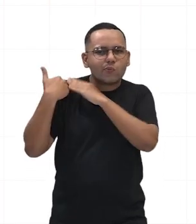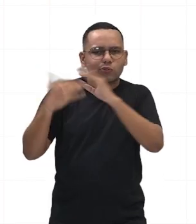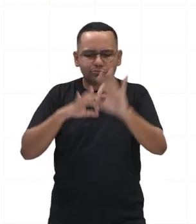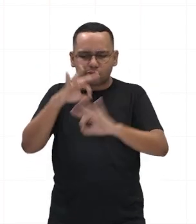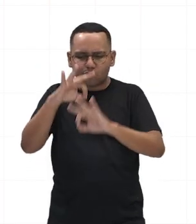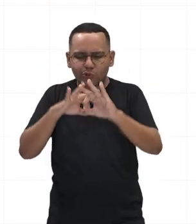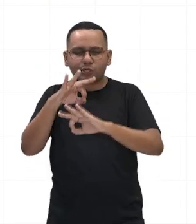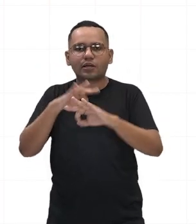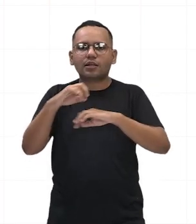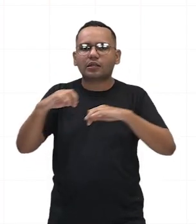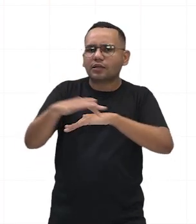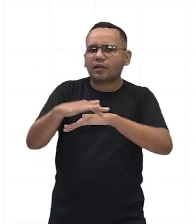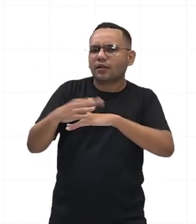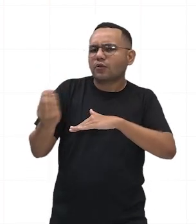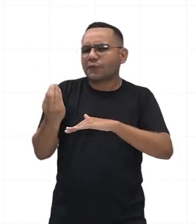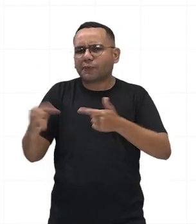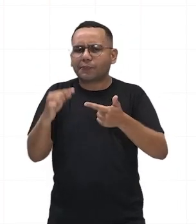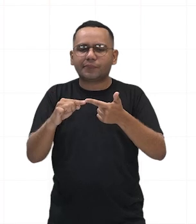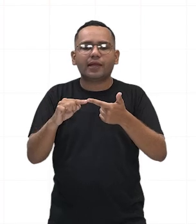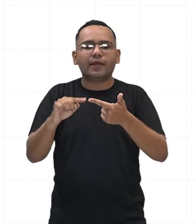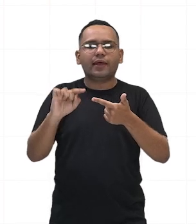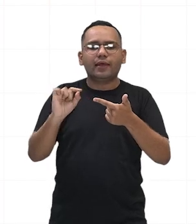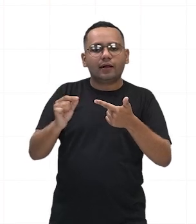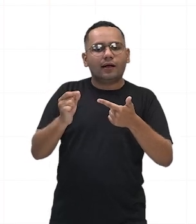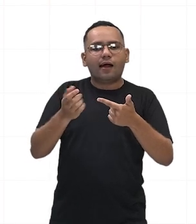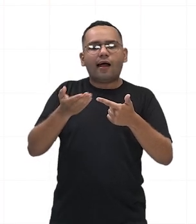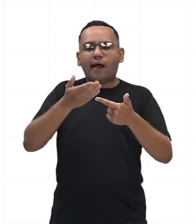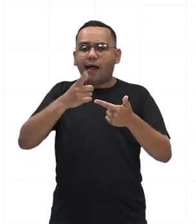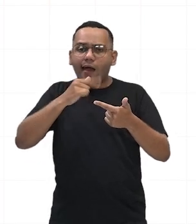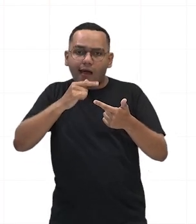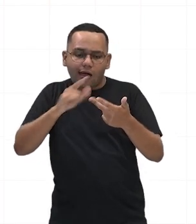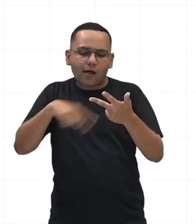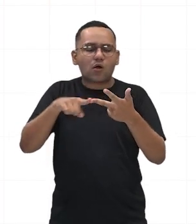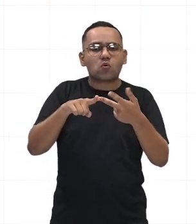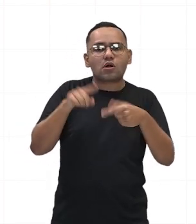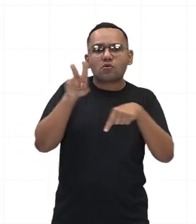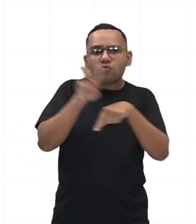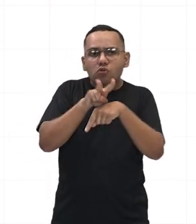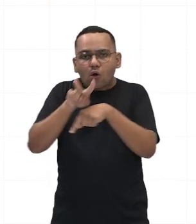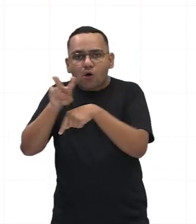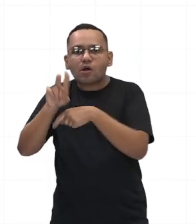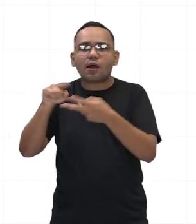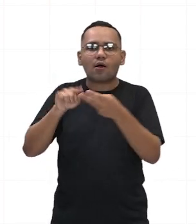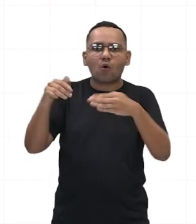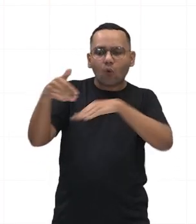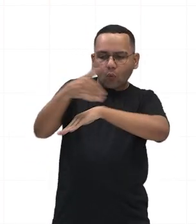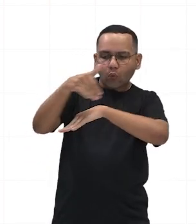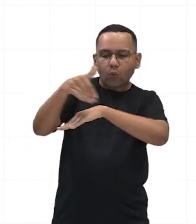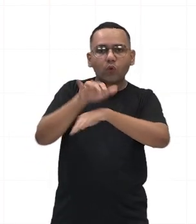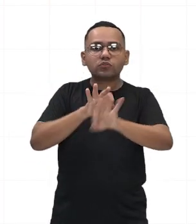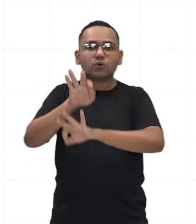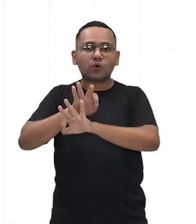de água, pelo policiamento, pela conservação das ruas e organizavam os espetáculos